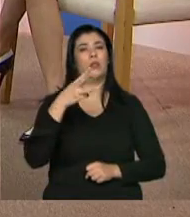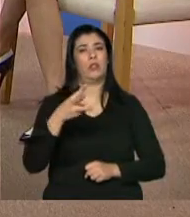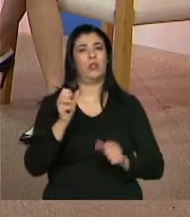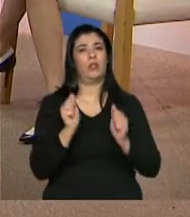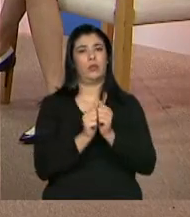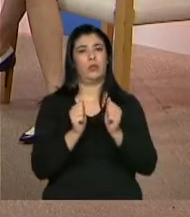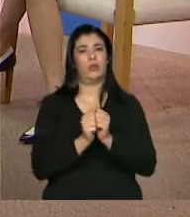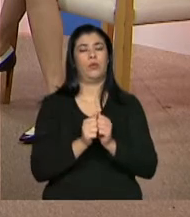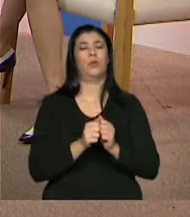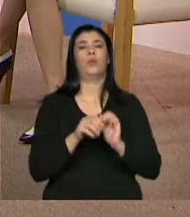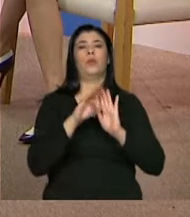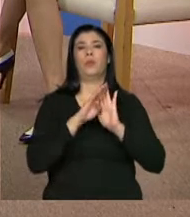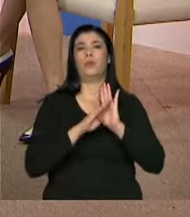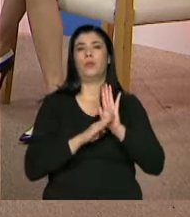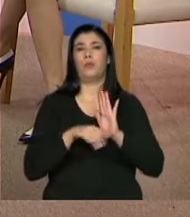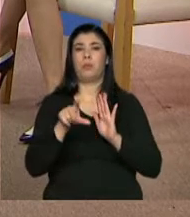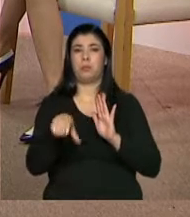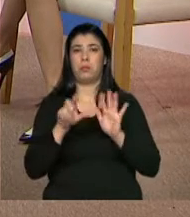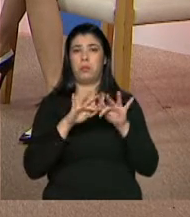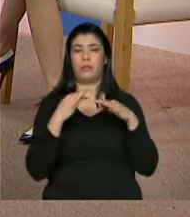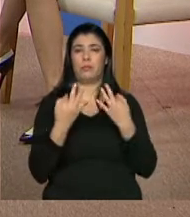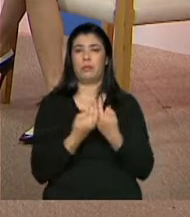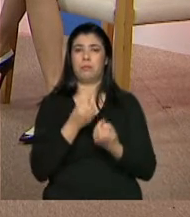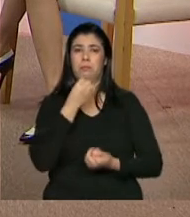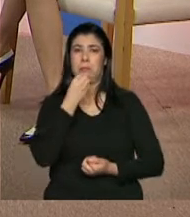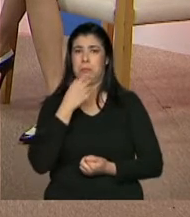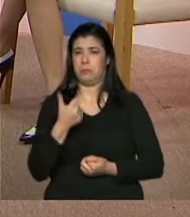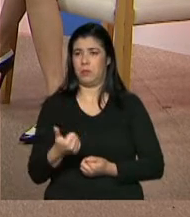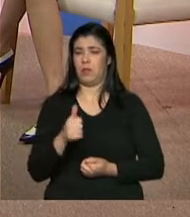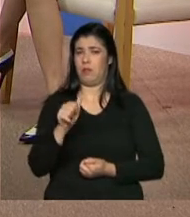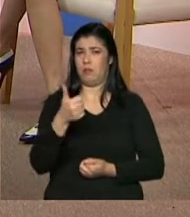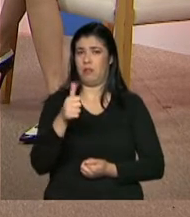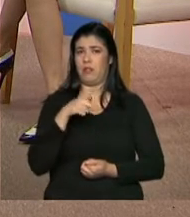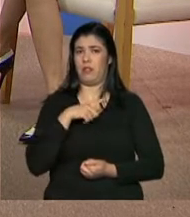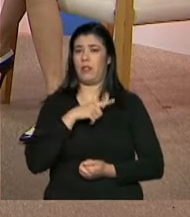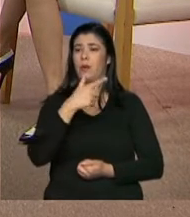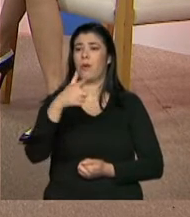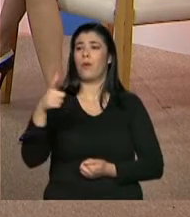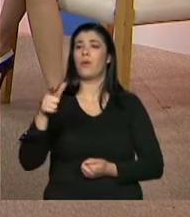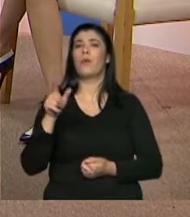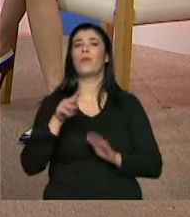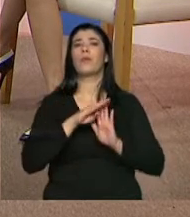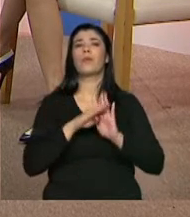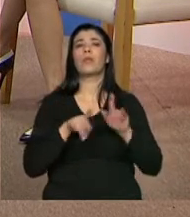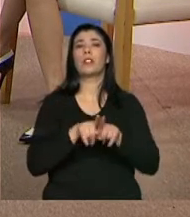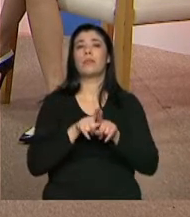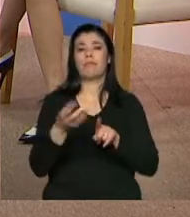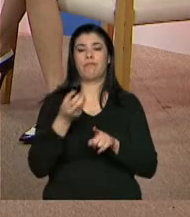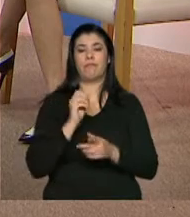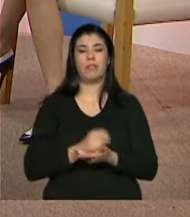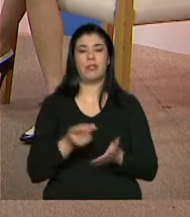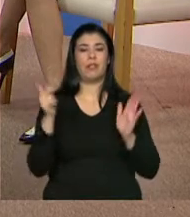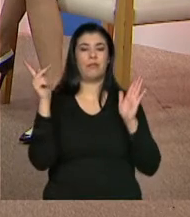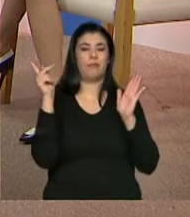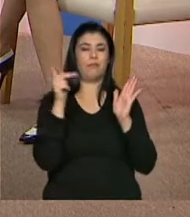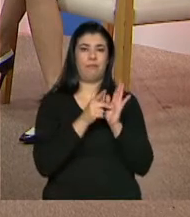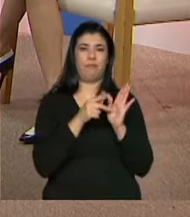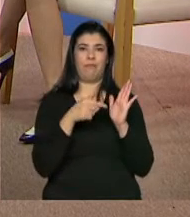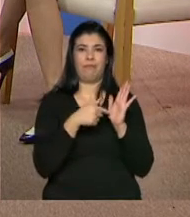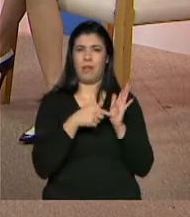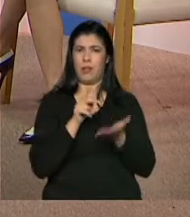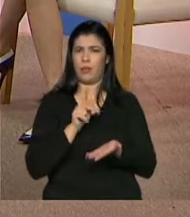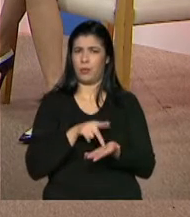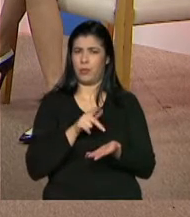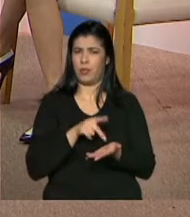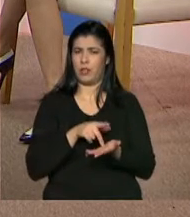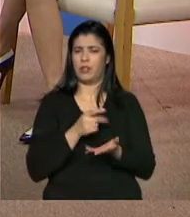fundamentais também do cadastro, que chama muito outros programas a quererem utilizar, é a questão da atualização. Porque o que é difícil